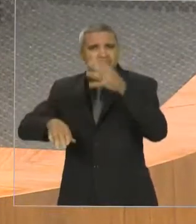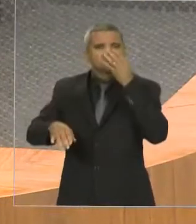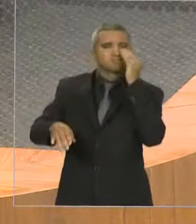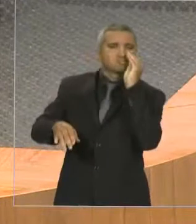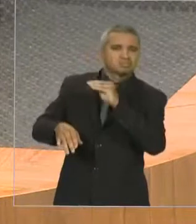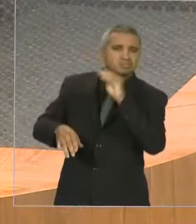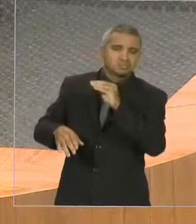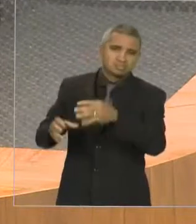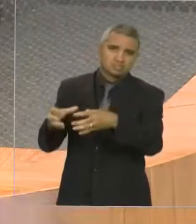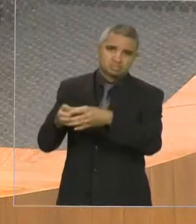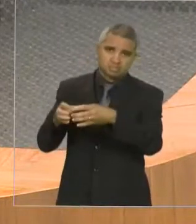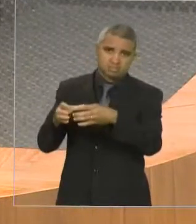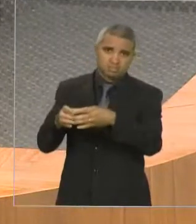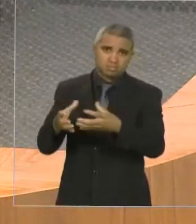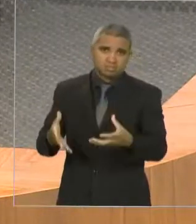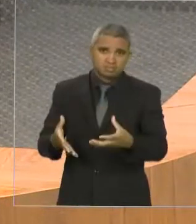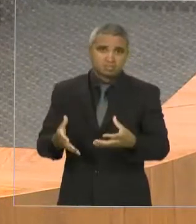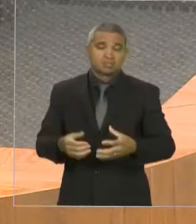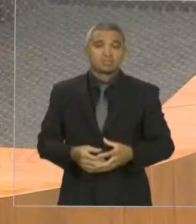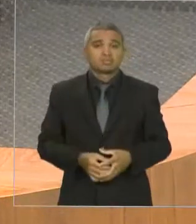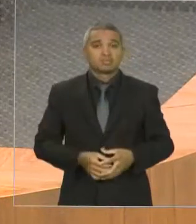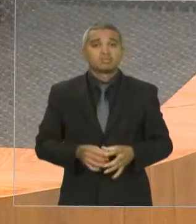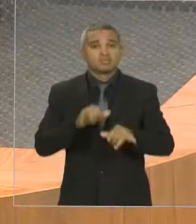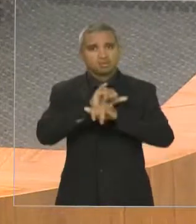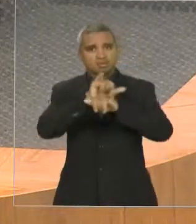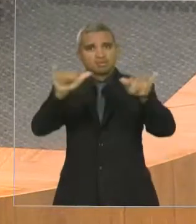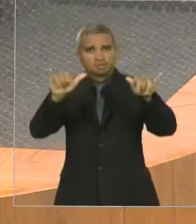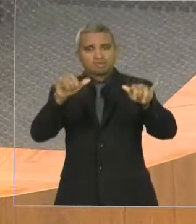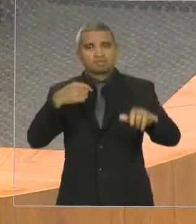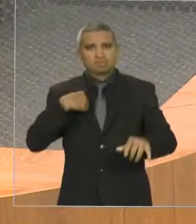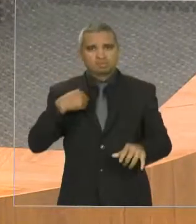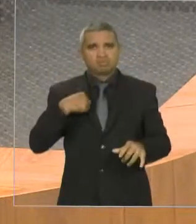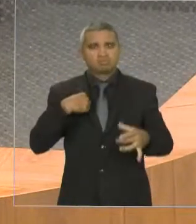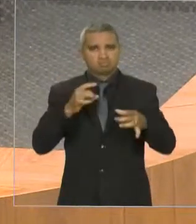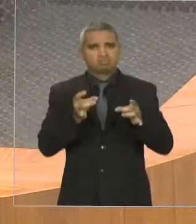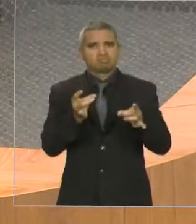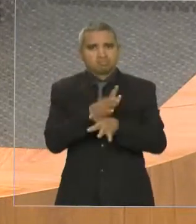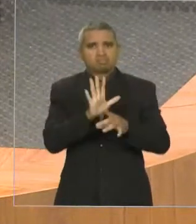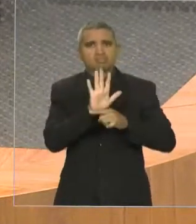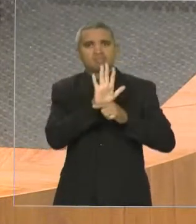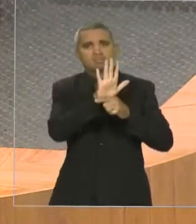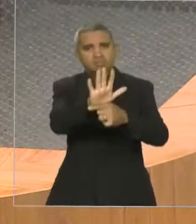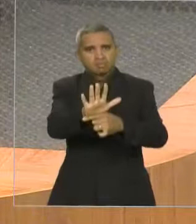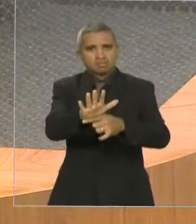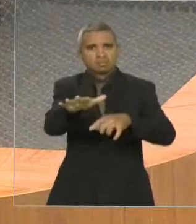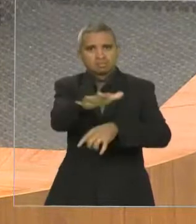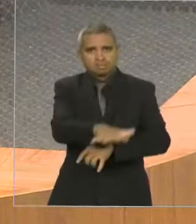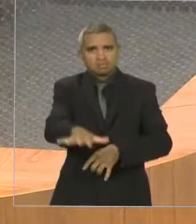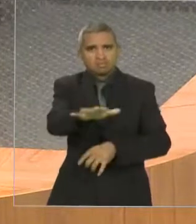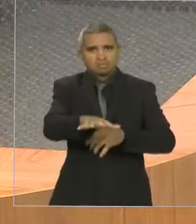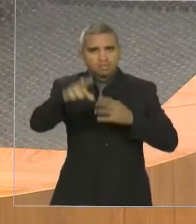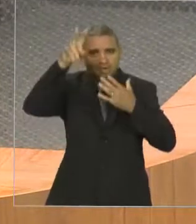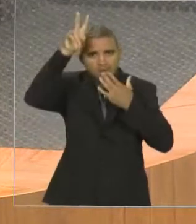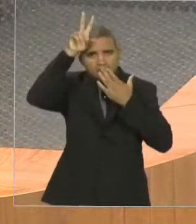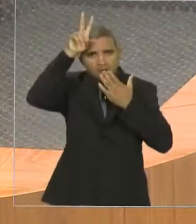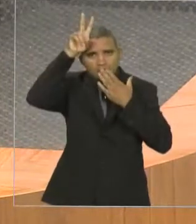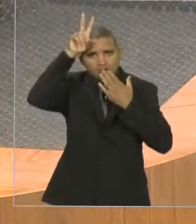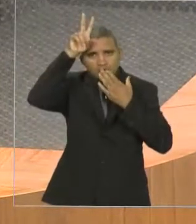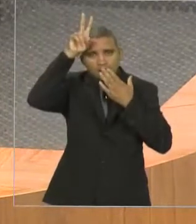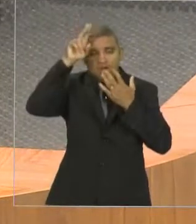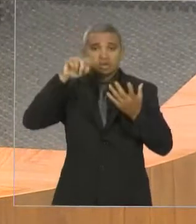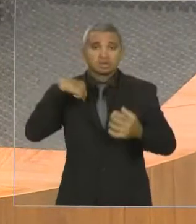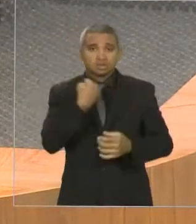nosso mandato à disposição dos povos indígenas daquilo que foi tratado e que nós vamos exigir.